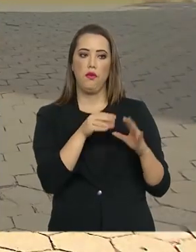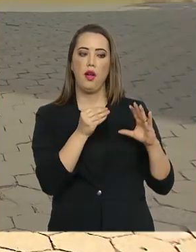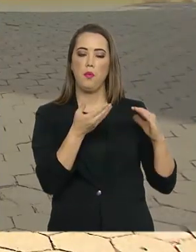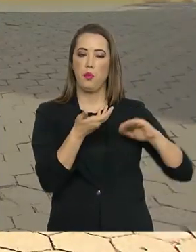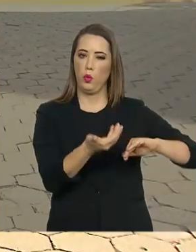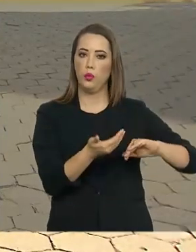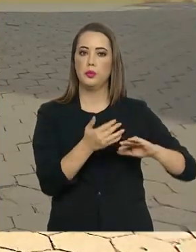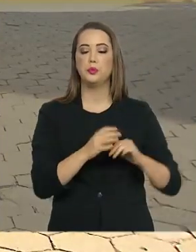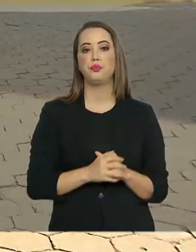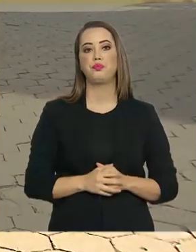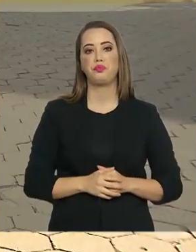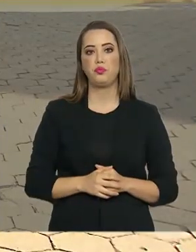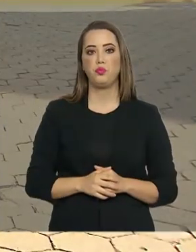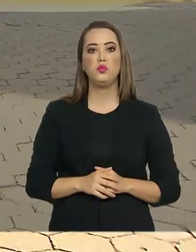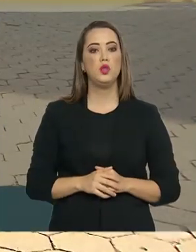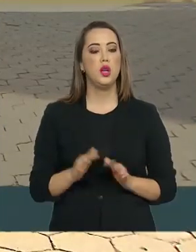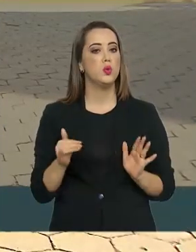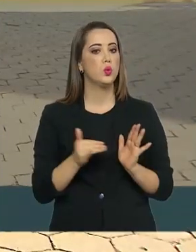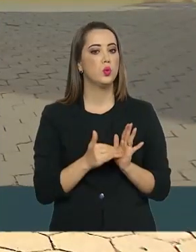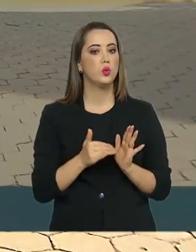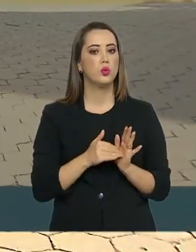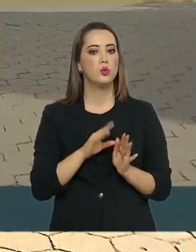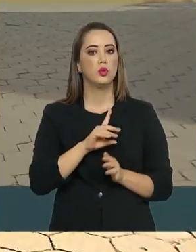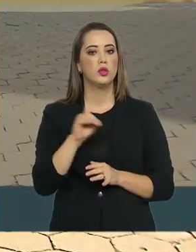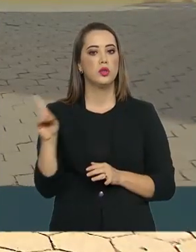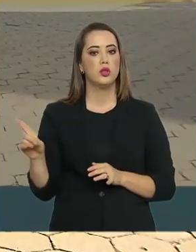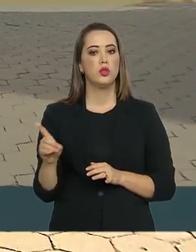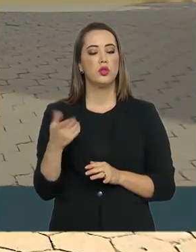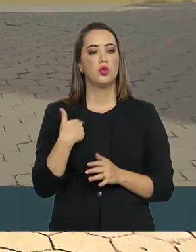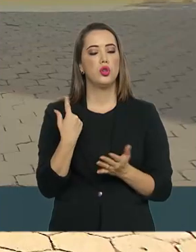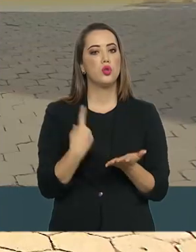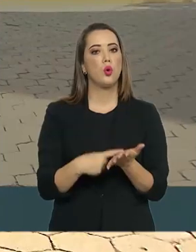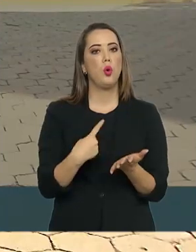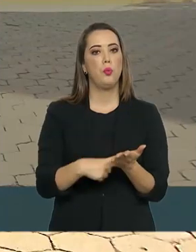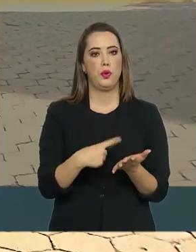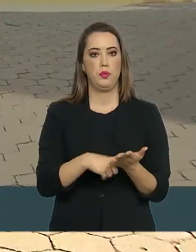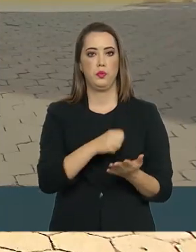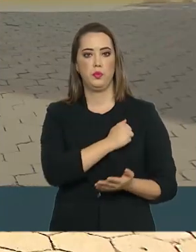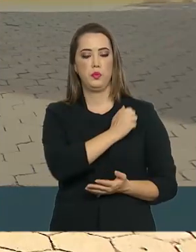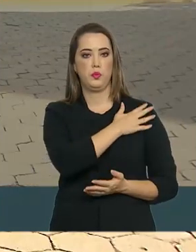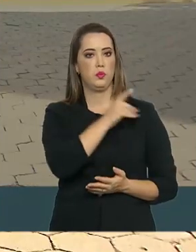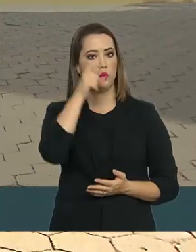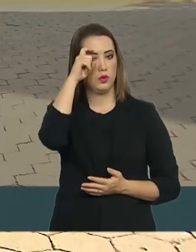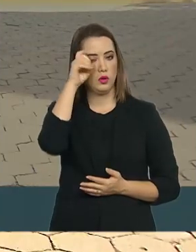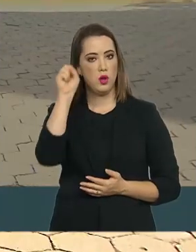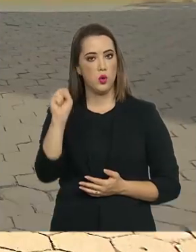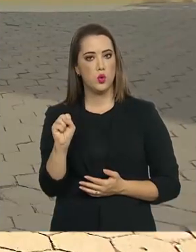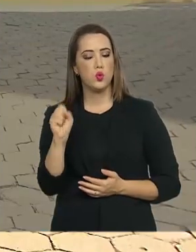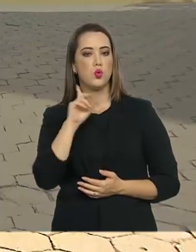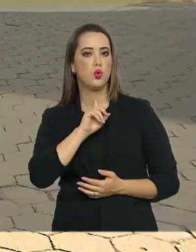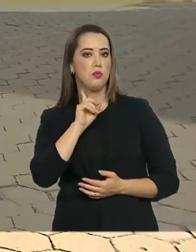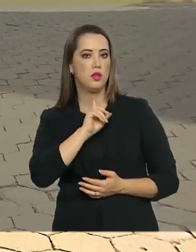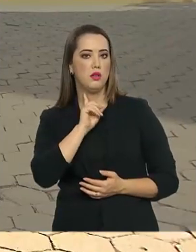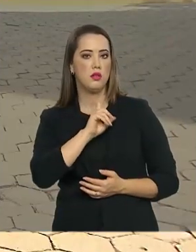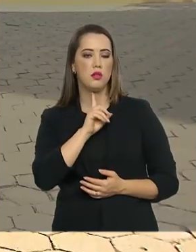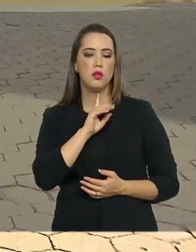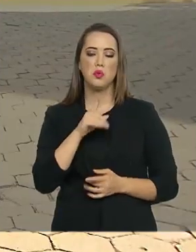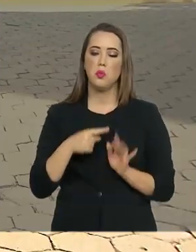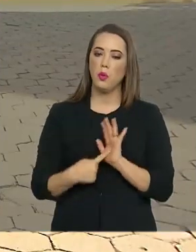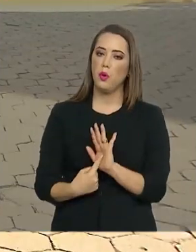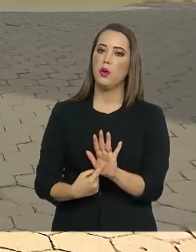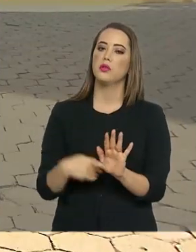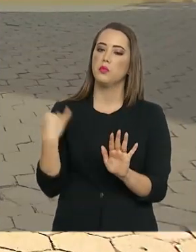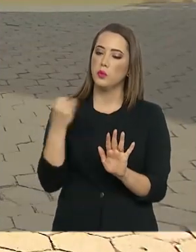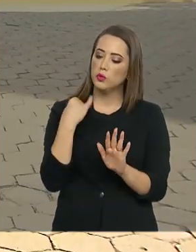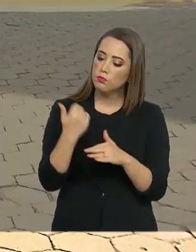dia de compromisso do vice-presidente aqui em Minas Gerais. Segundo Mourão, a visita ao sul do estado revela avanços significativos,